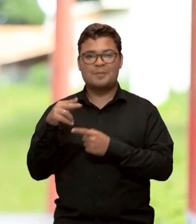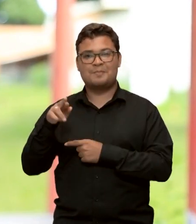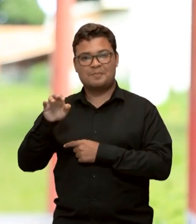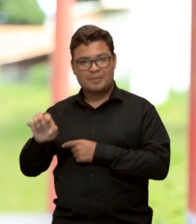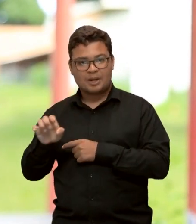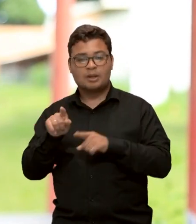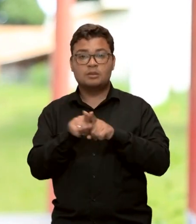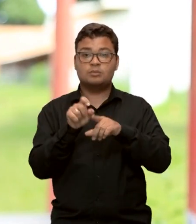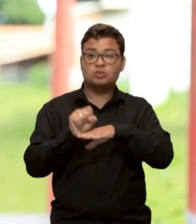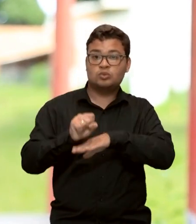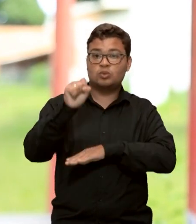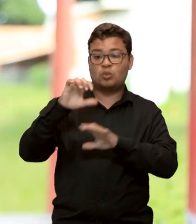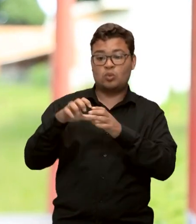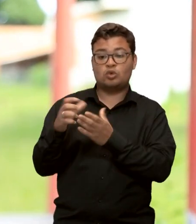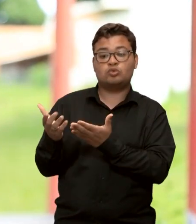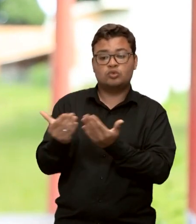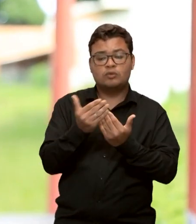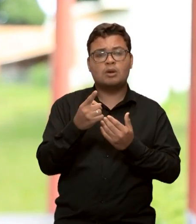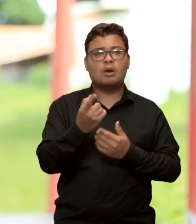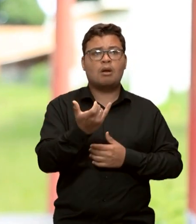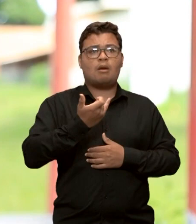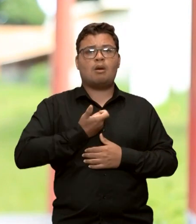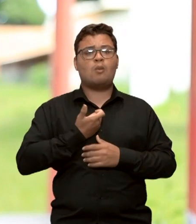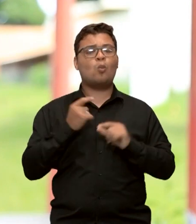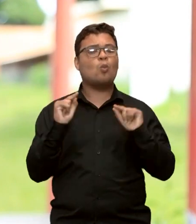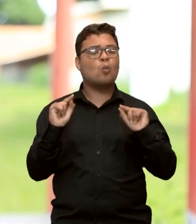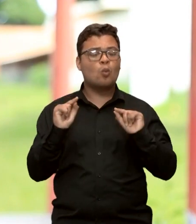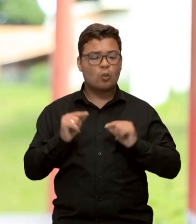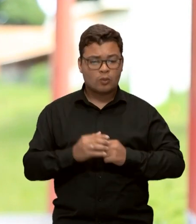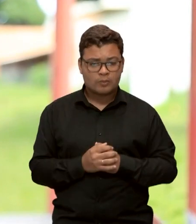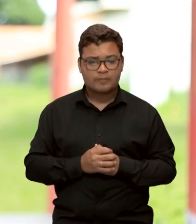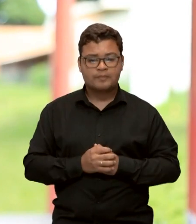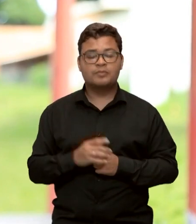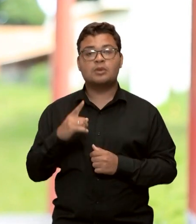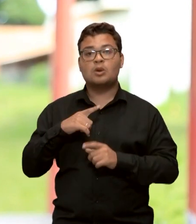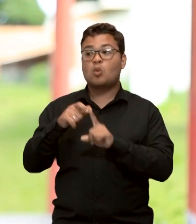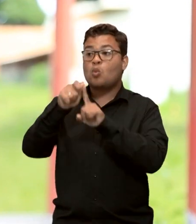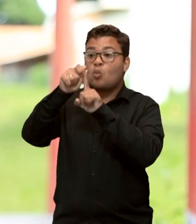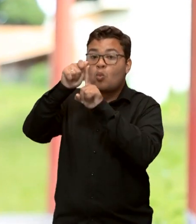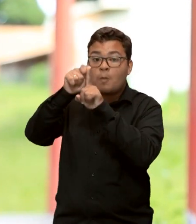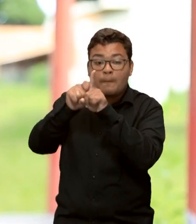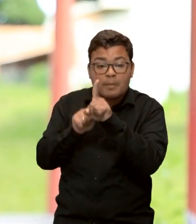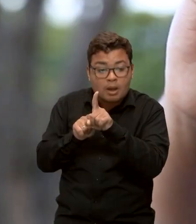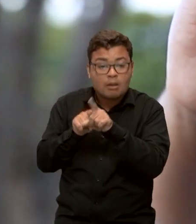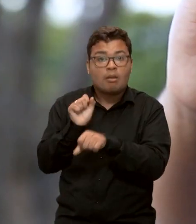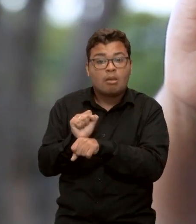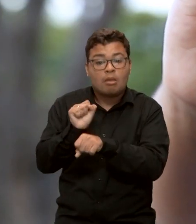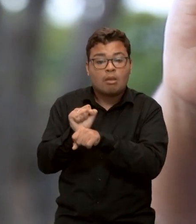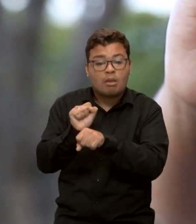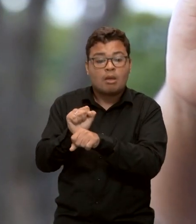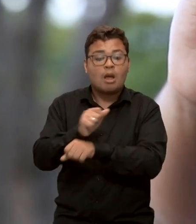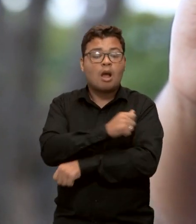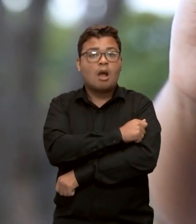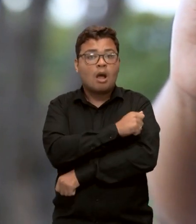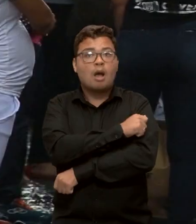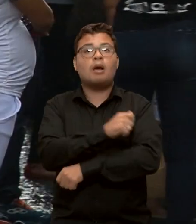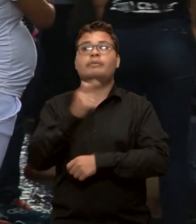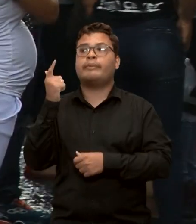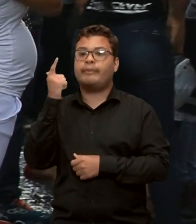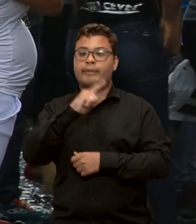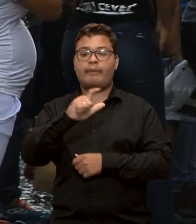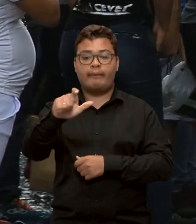Superintendência de Juventude, nós tínhamos a notícia de que passaria-se um mês para os alunos poderem ter o cartão em mãos.